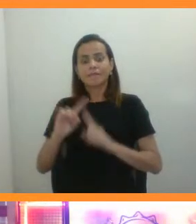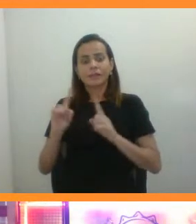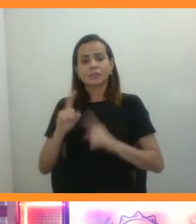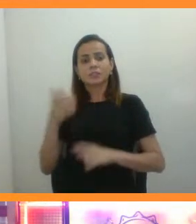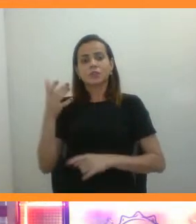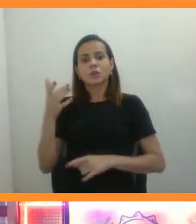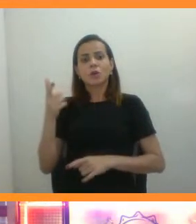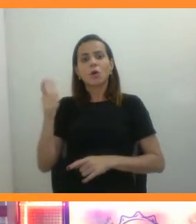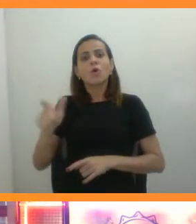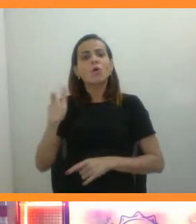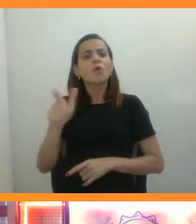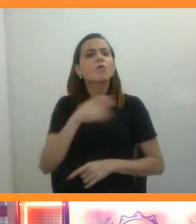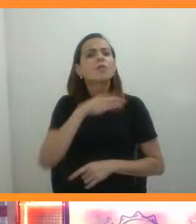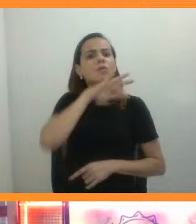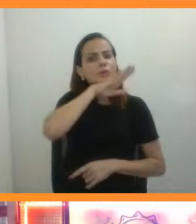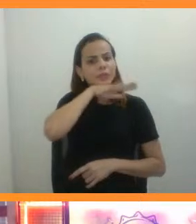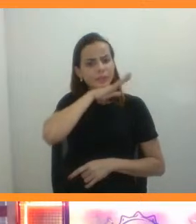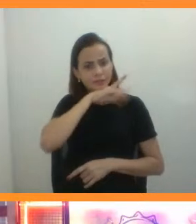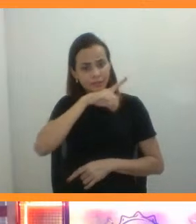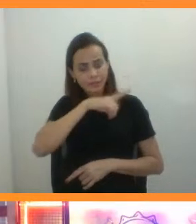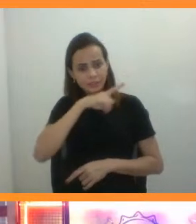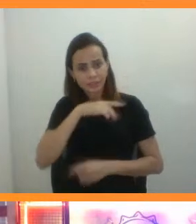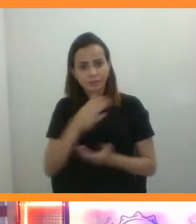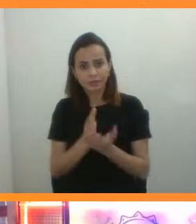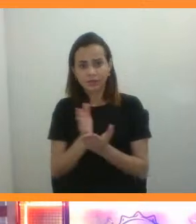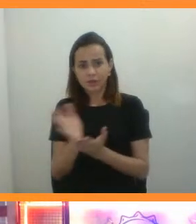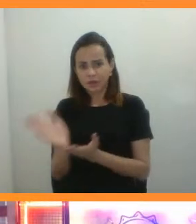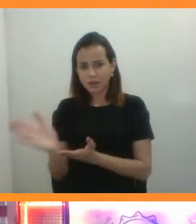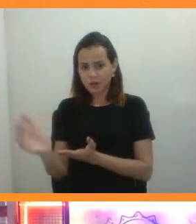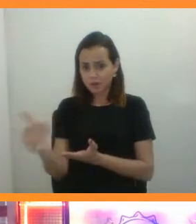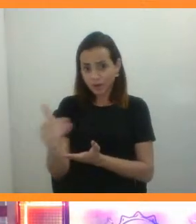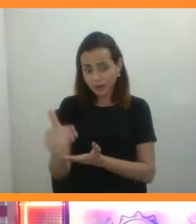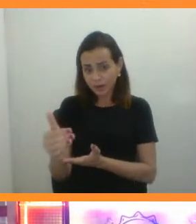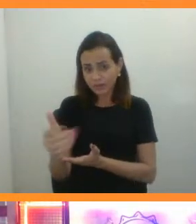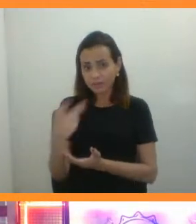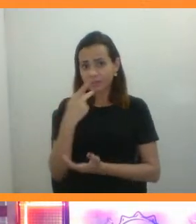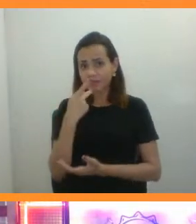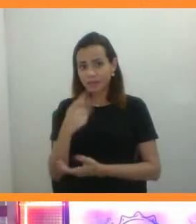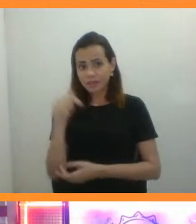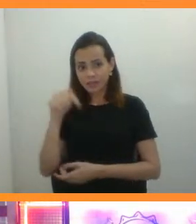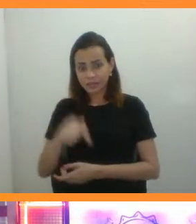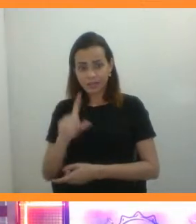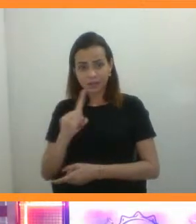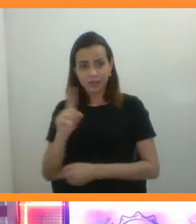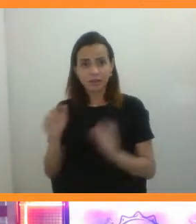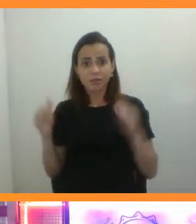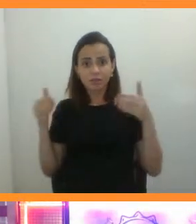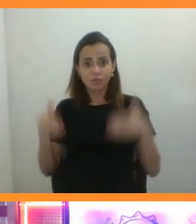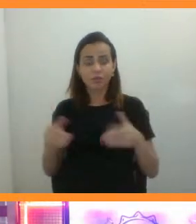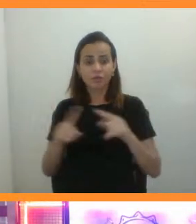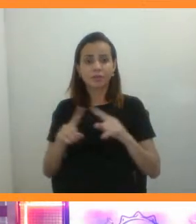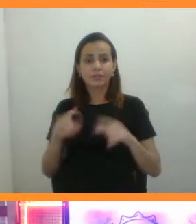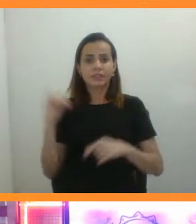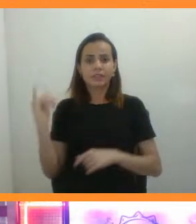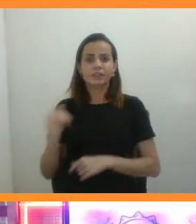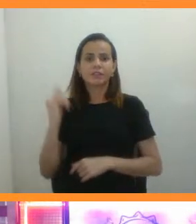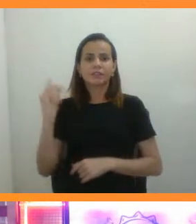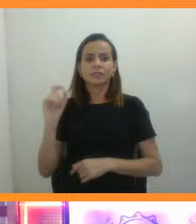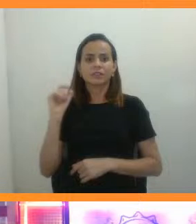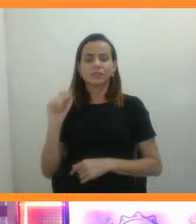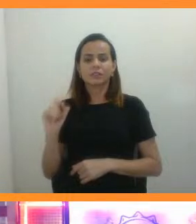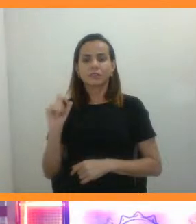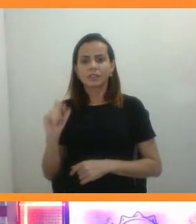animais, existe também um viés, que eu não comentei aqui porque não era o foco, mas um viés muito importante que é o da